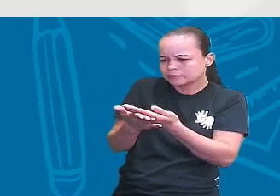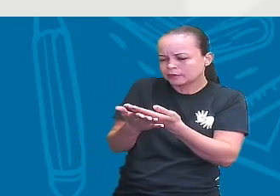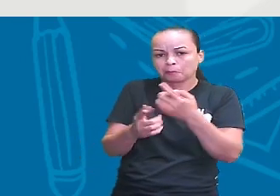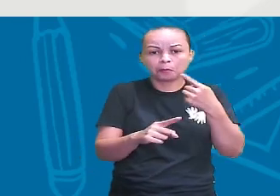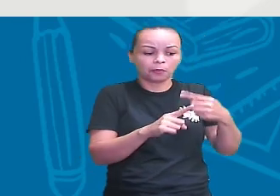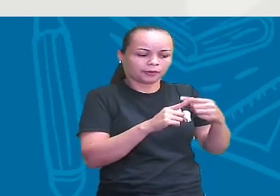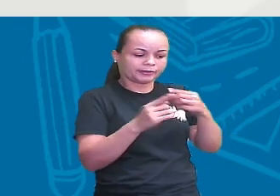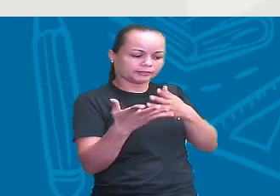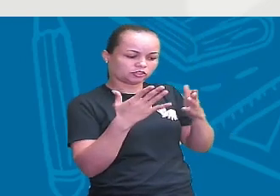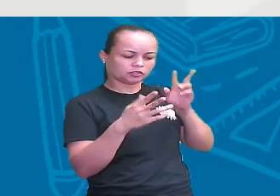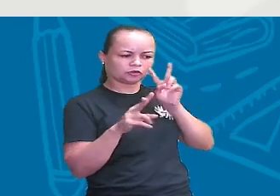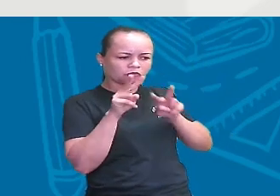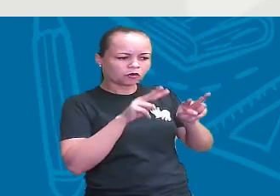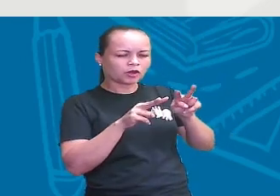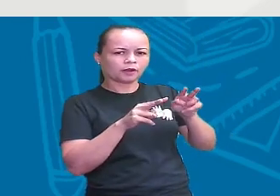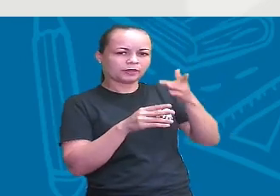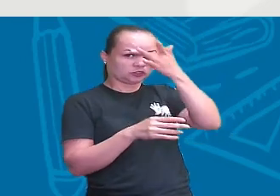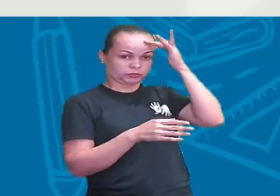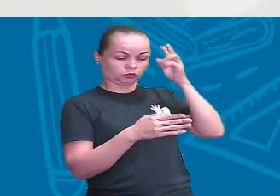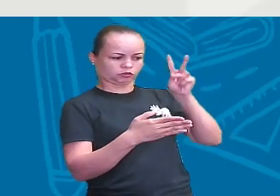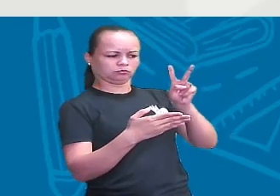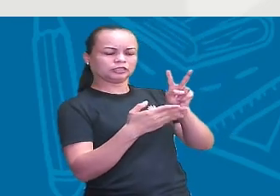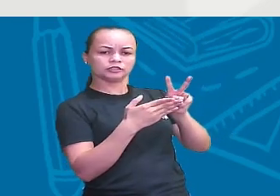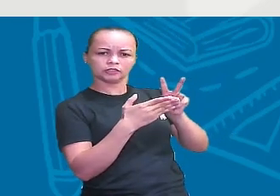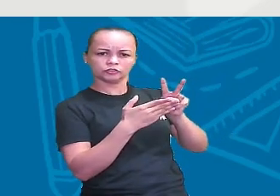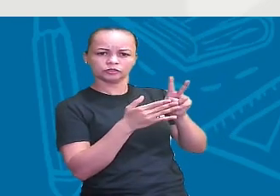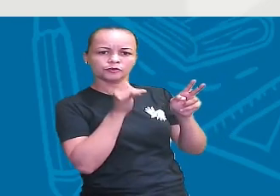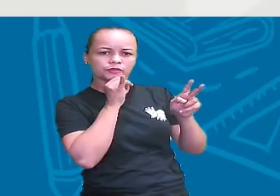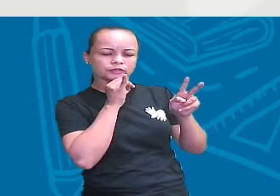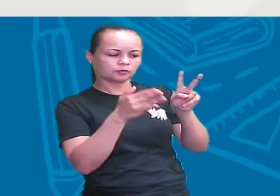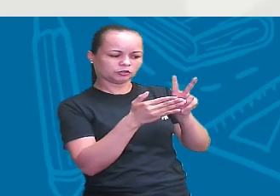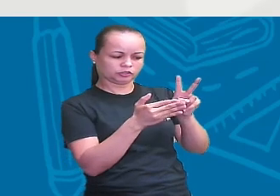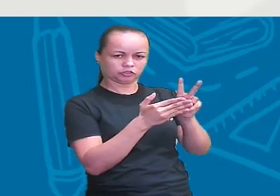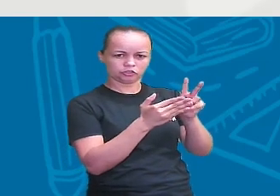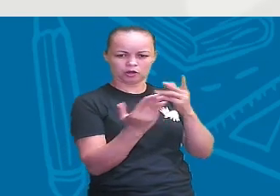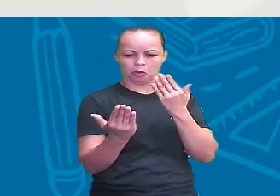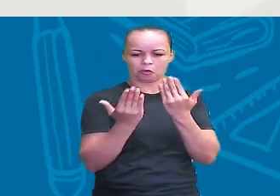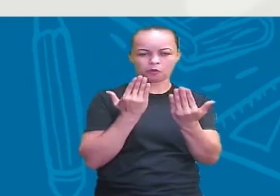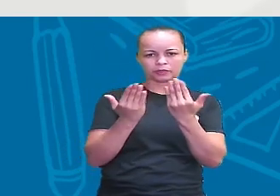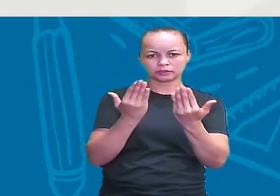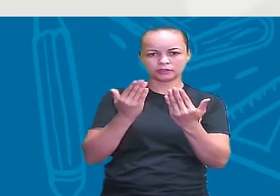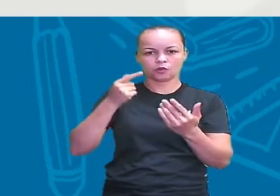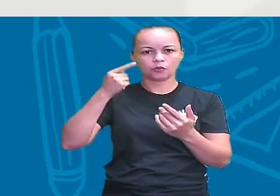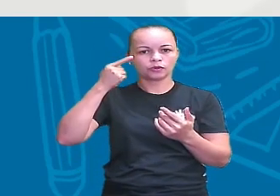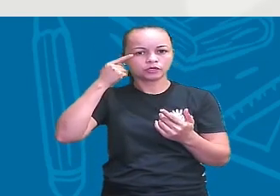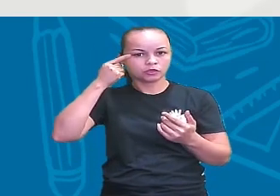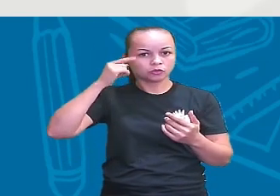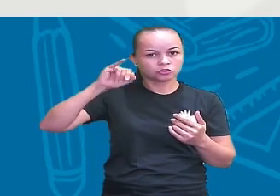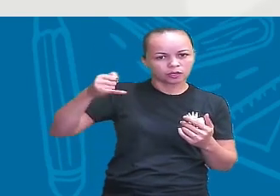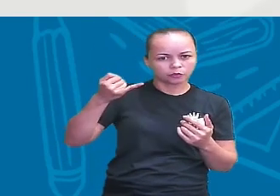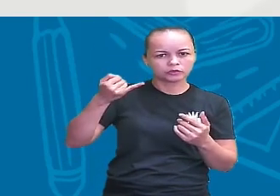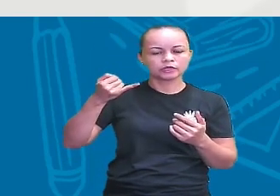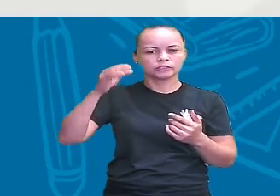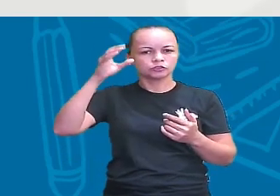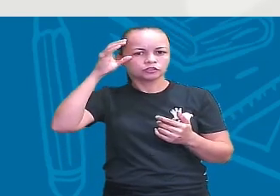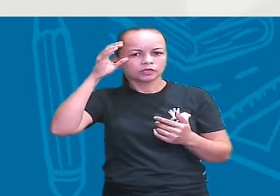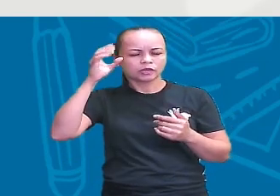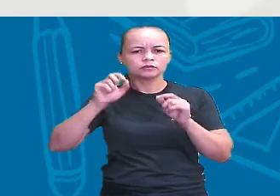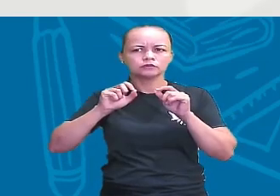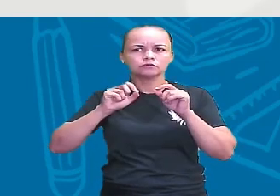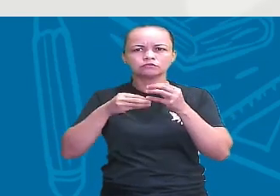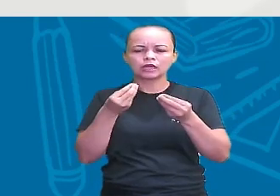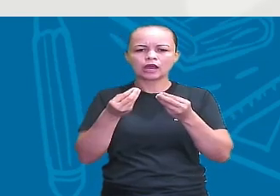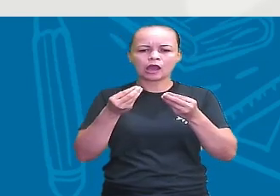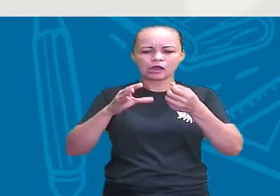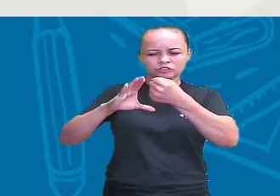ameríndios hoje em dia, para os indígenas, quando você faz uma comparação entre os indígenas e os japoneses, né? E os chineses, você vai perceber que